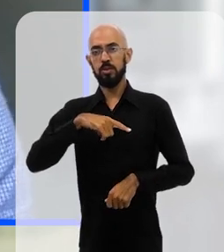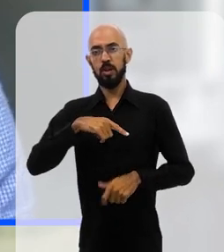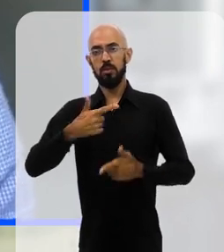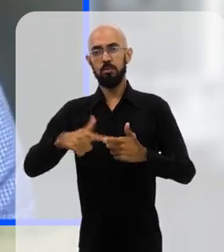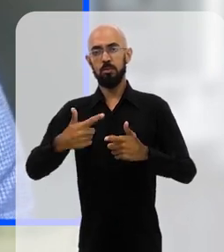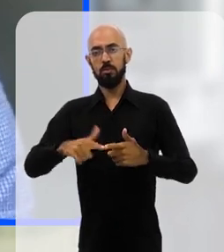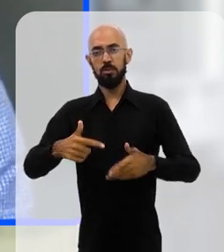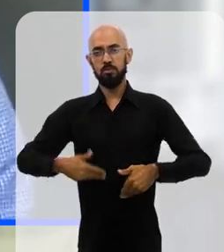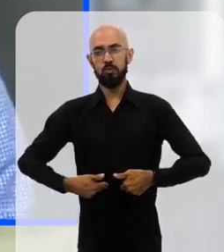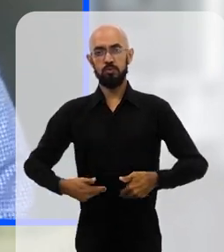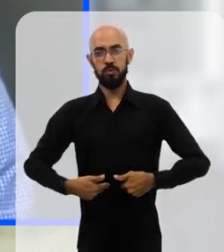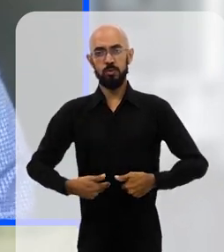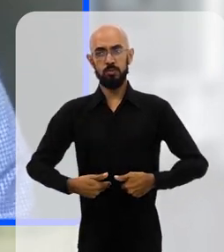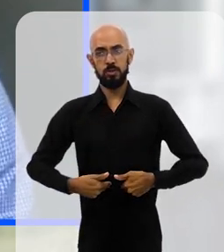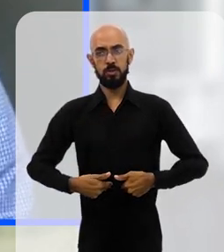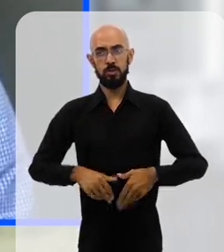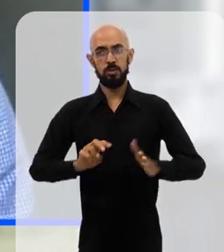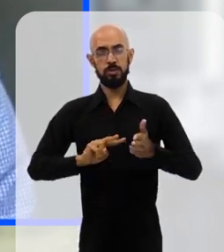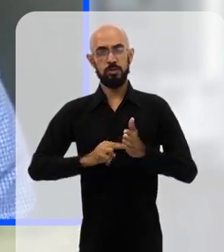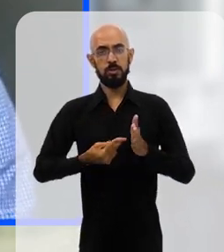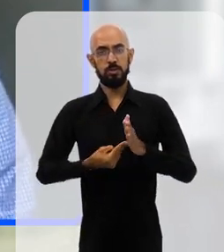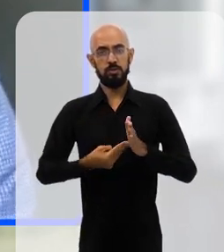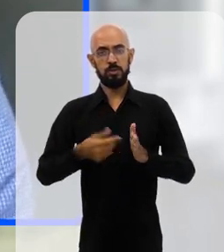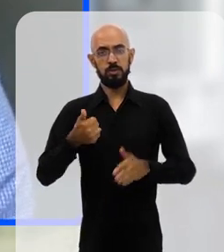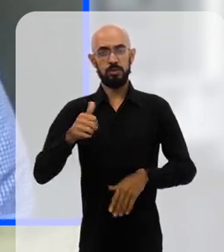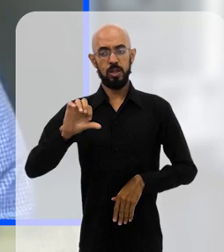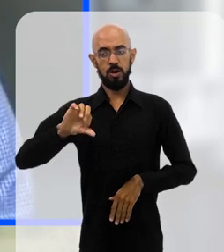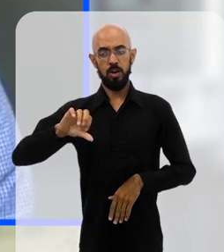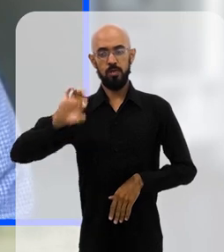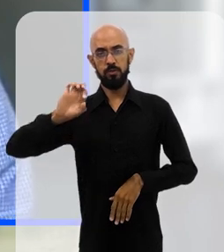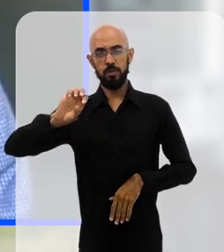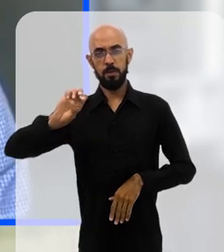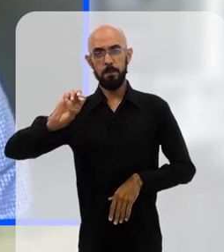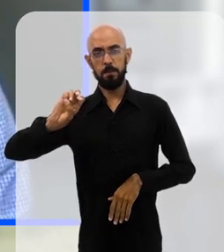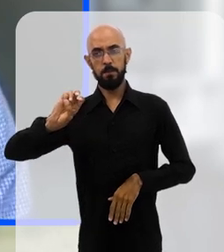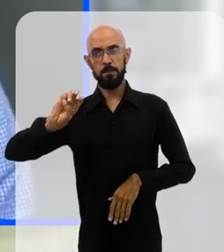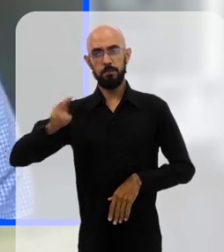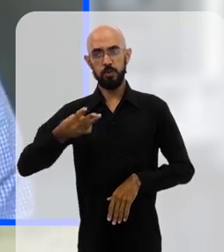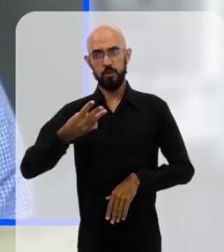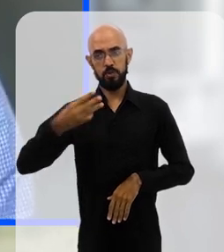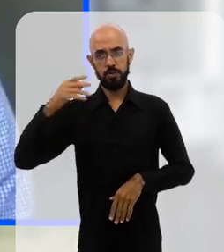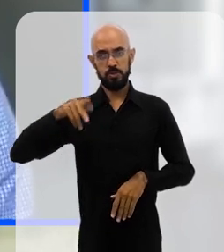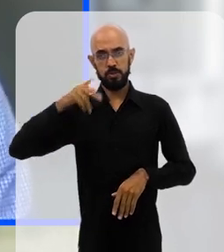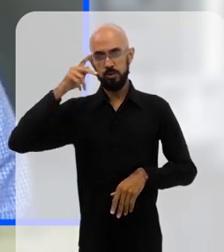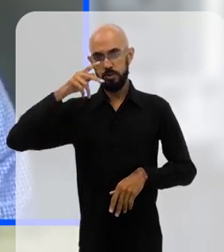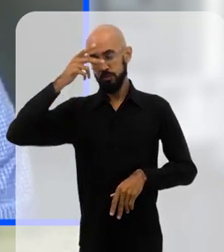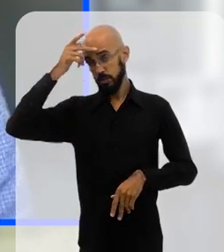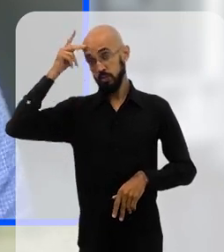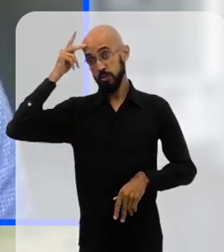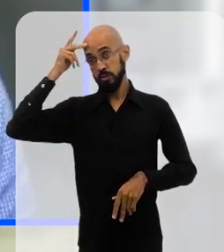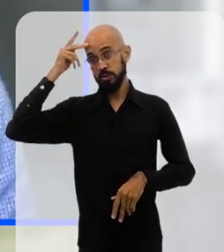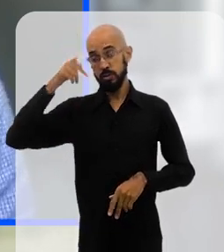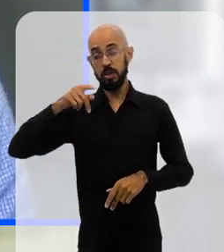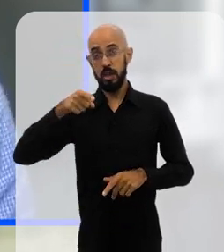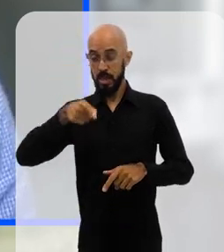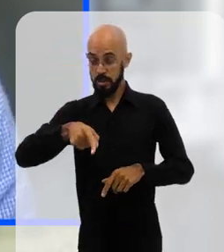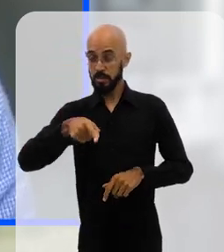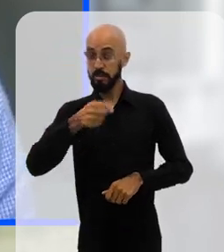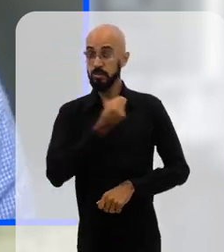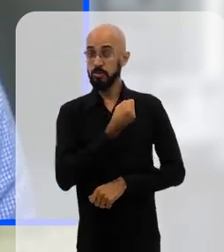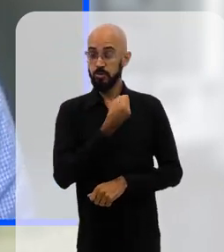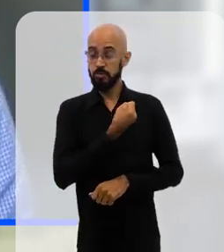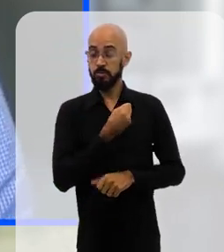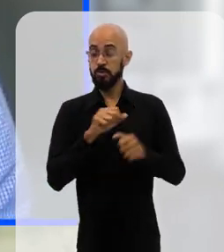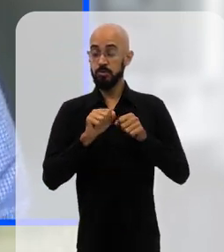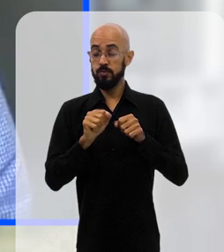Brasil, está em situação de fome. Então, 19 milhões de pessoas no Brasil em situação de fome. Esses números fazem